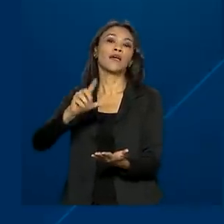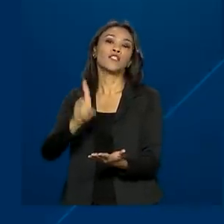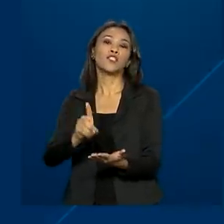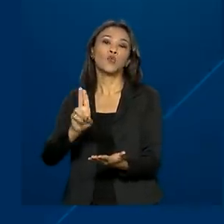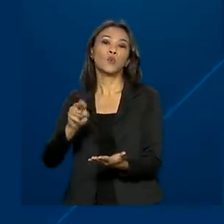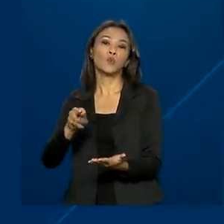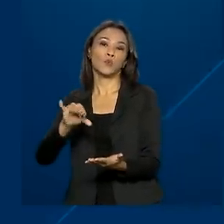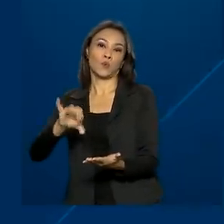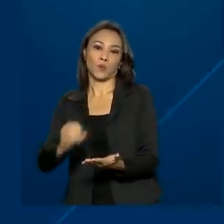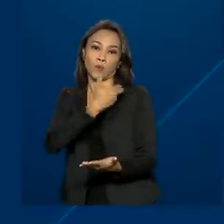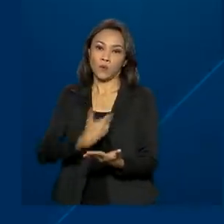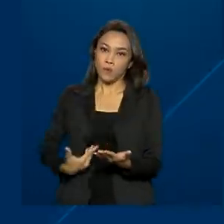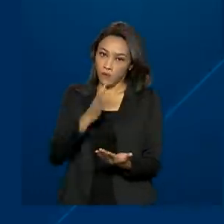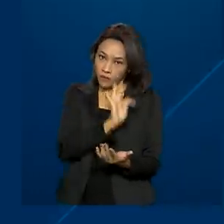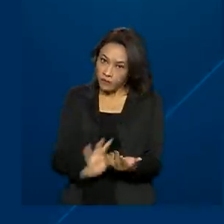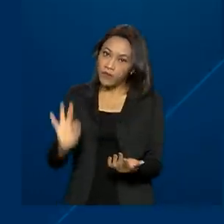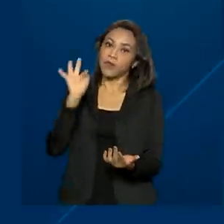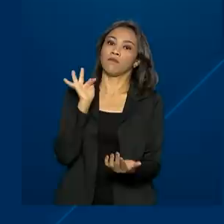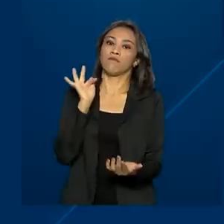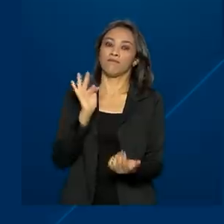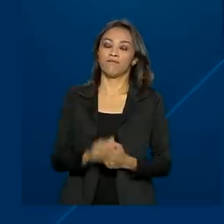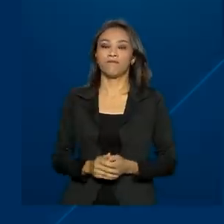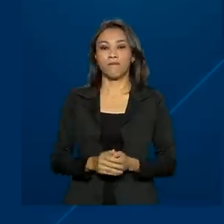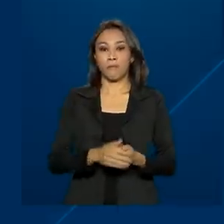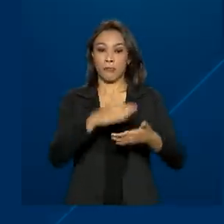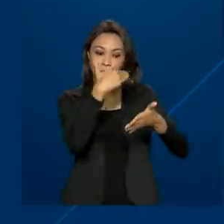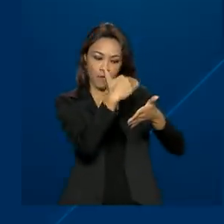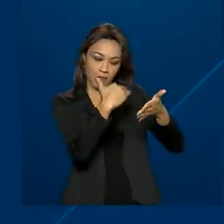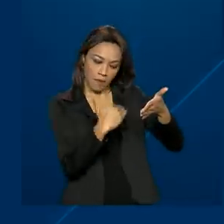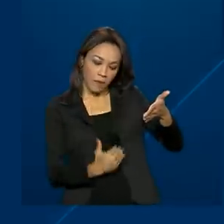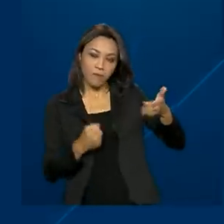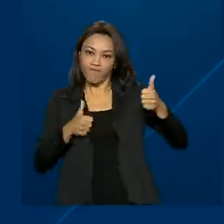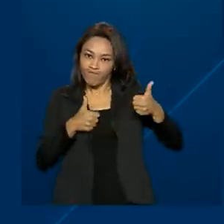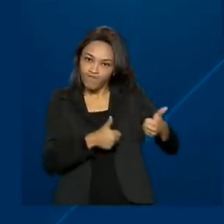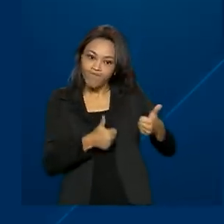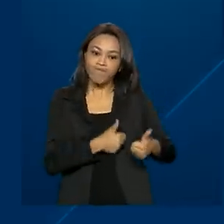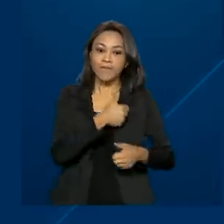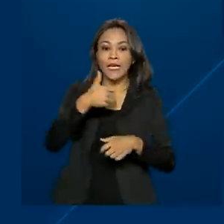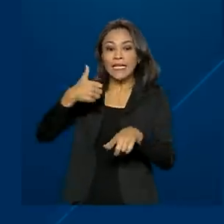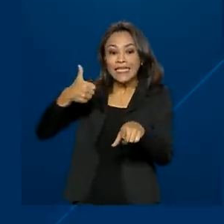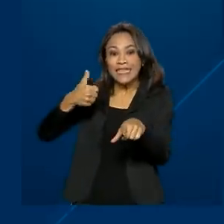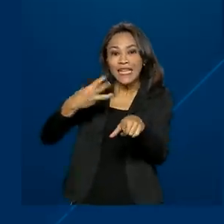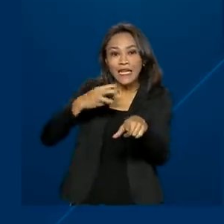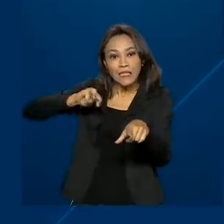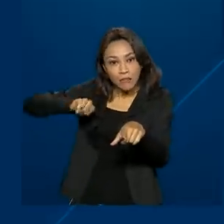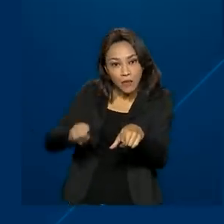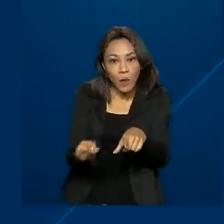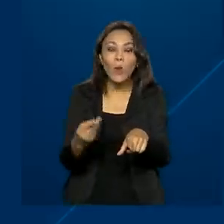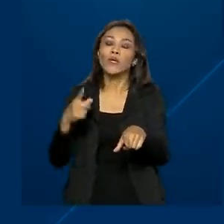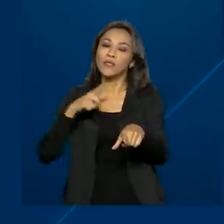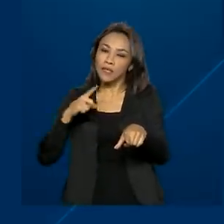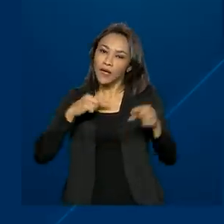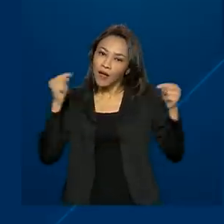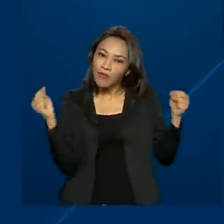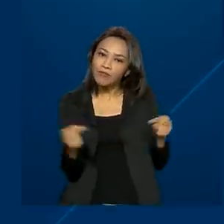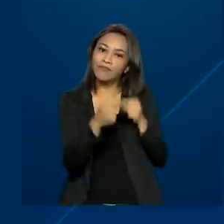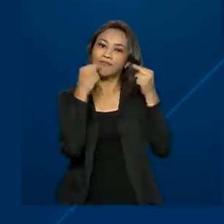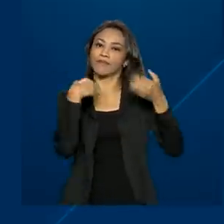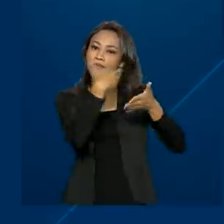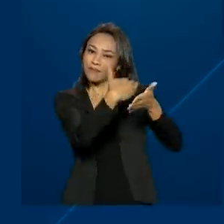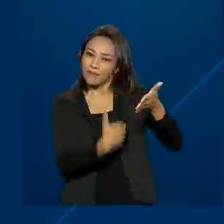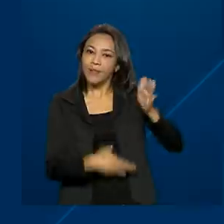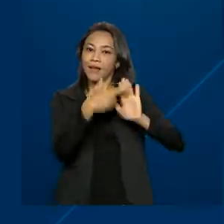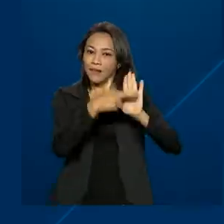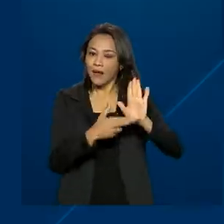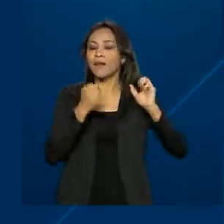Governo Federal, o Cade Único. De acordo com o governo, 13 milhões de pessoas atendem a esses requisitos e podem